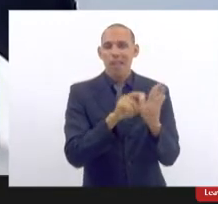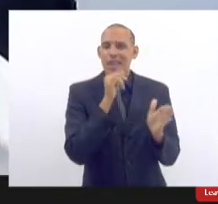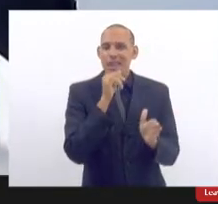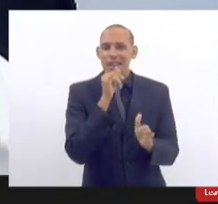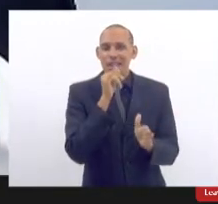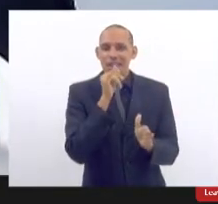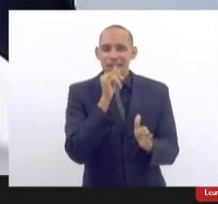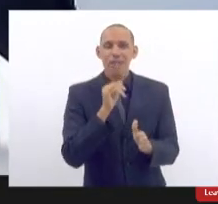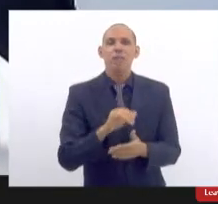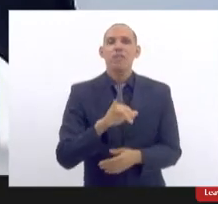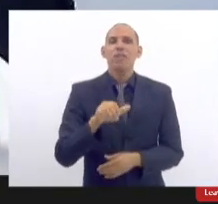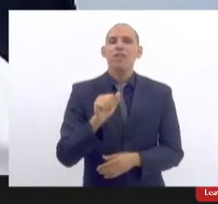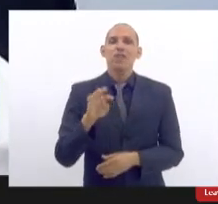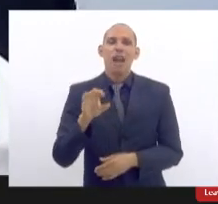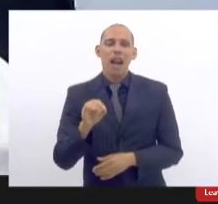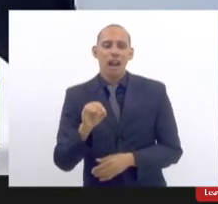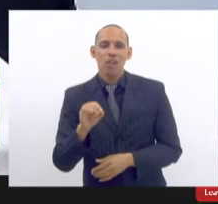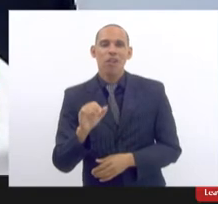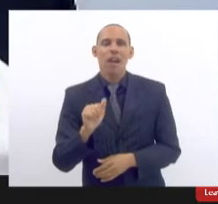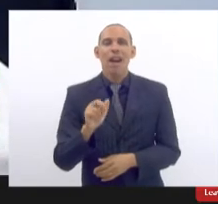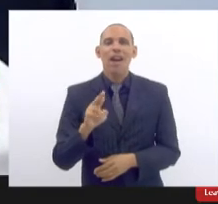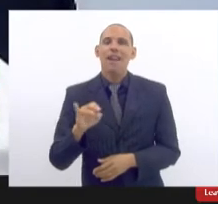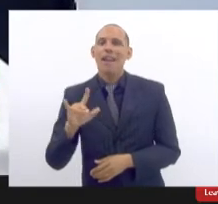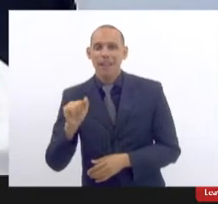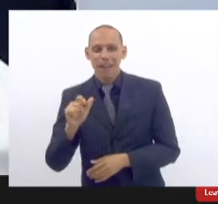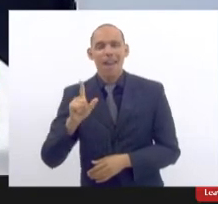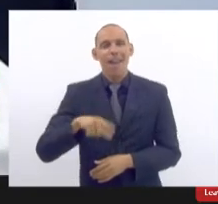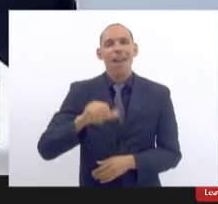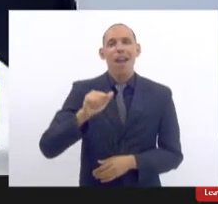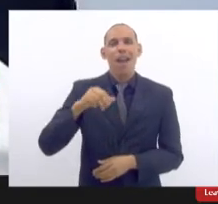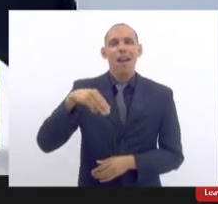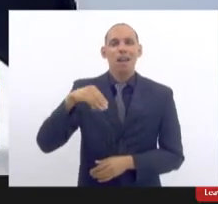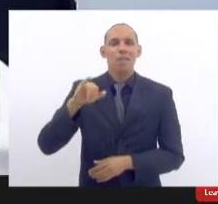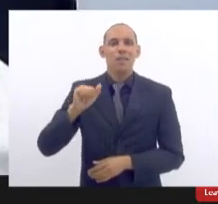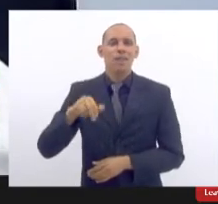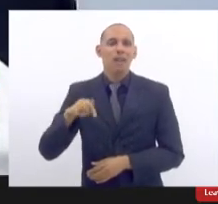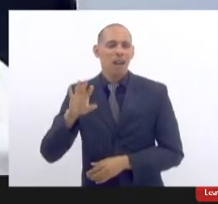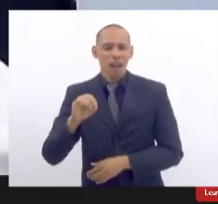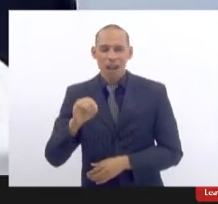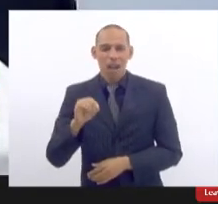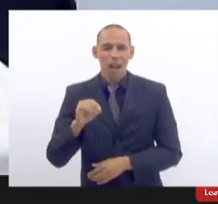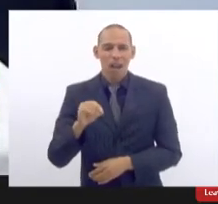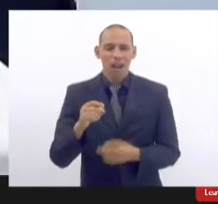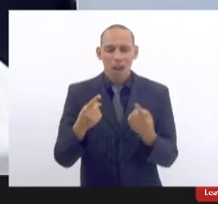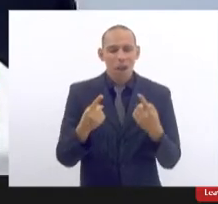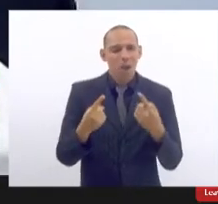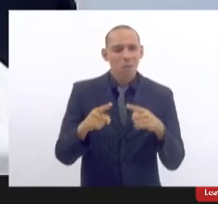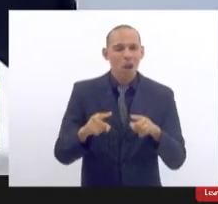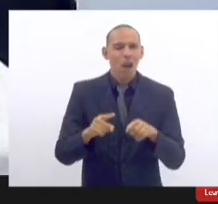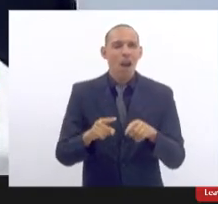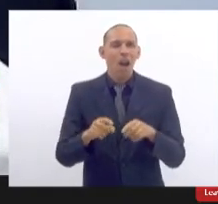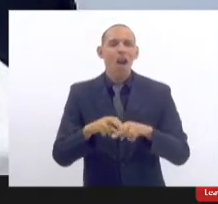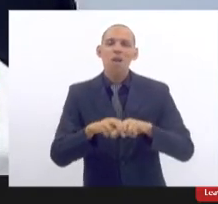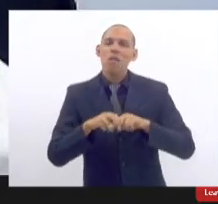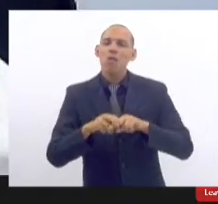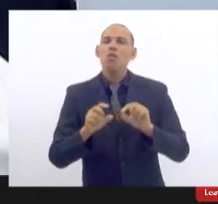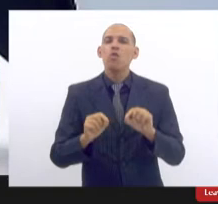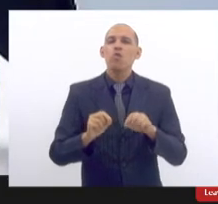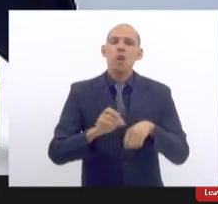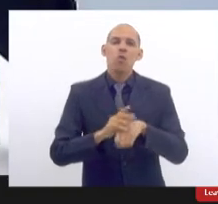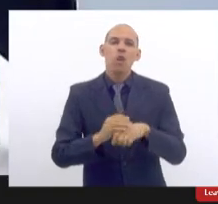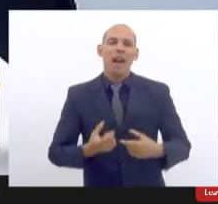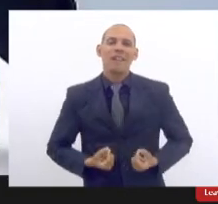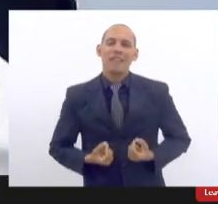de areia e a silicose nos estaleiros, com amianto, que provoca vários tipos de câncer, asbestose, mesotermina.